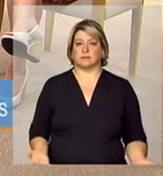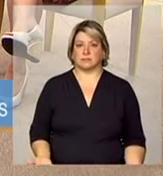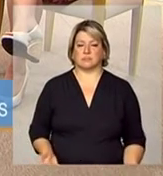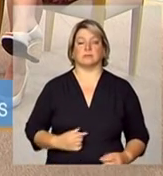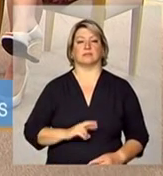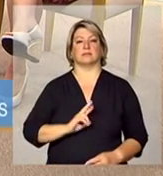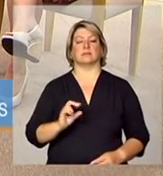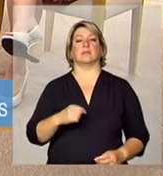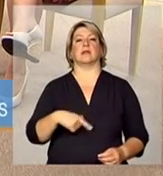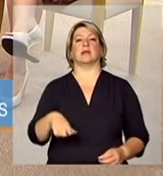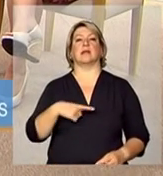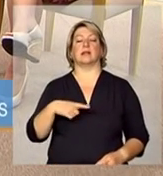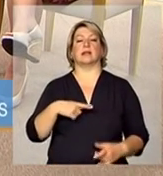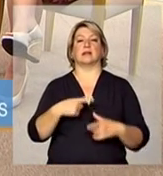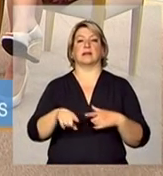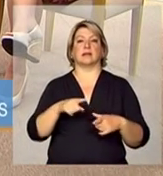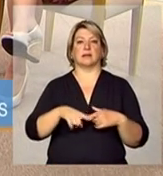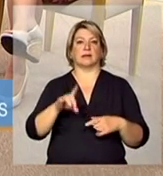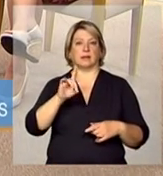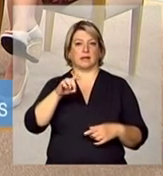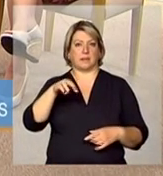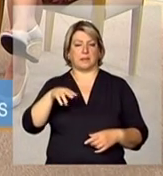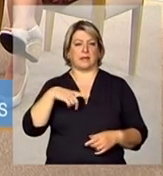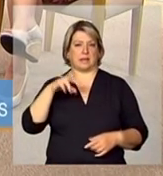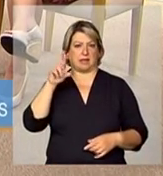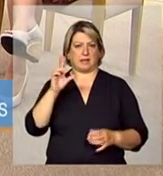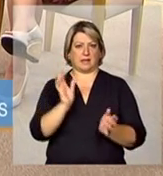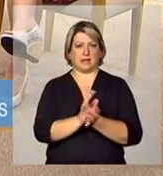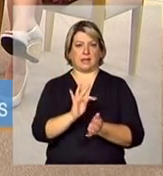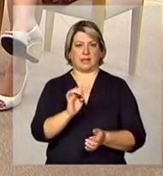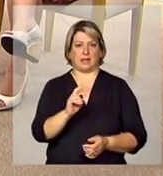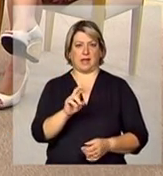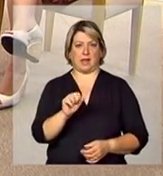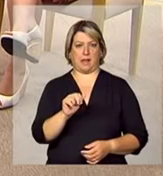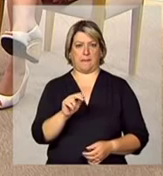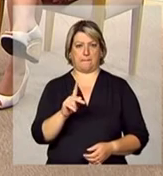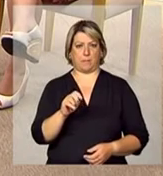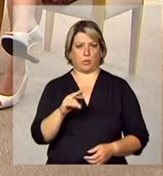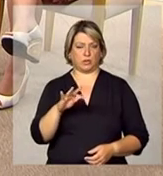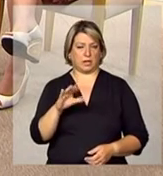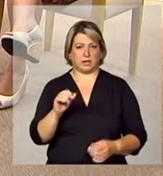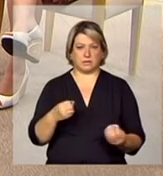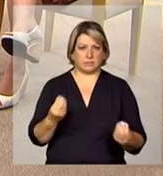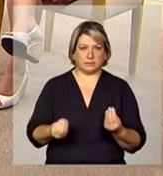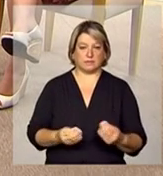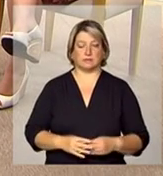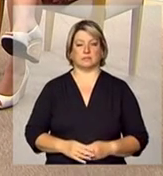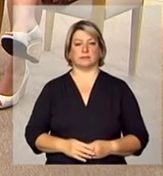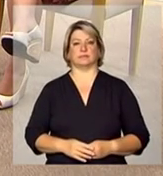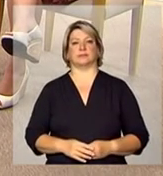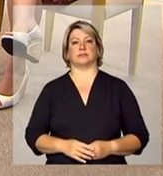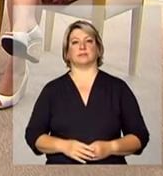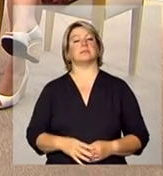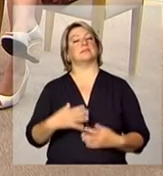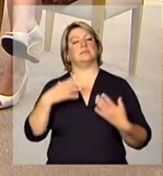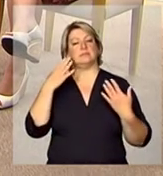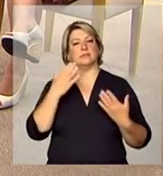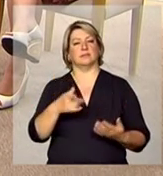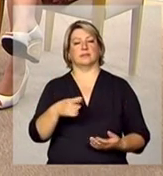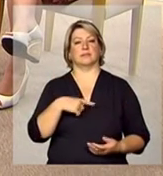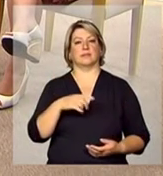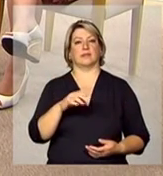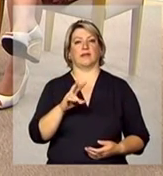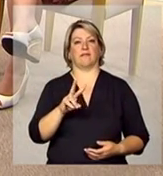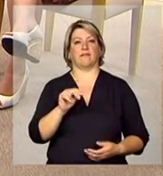responsabilidade das residências terapêuticas então eu acho que obrigado primeiro desculpa Vanessa pela